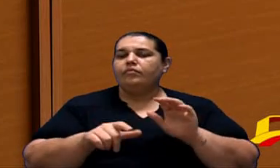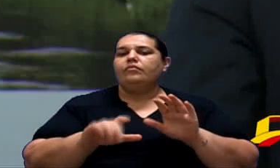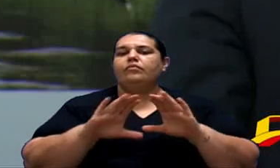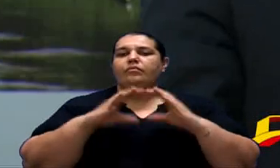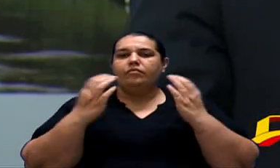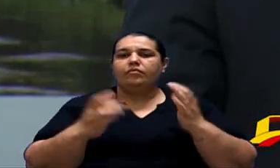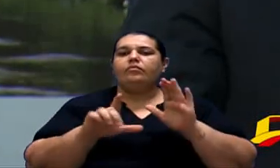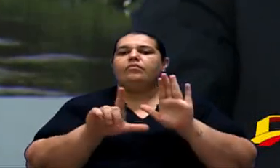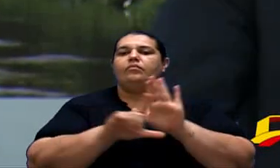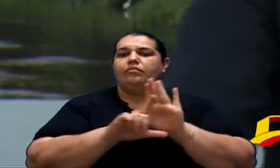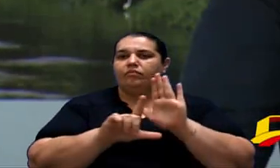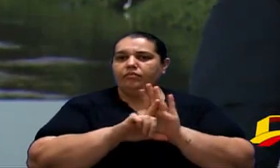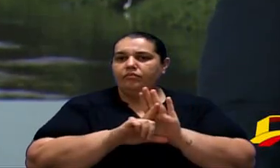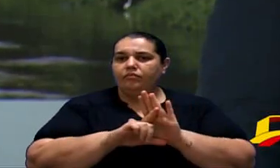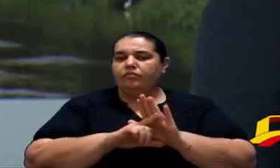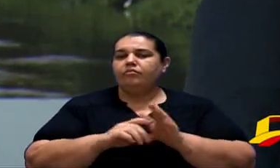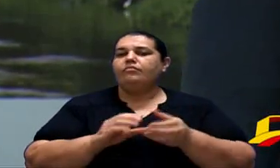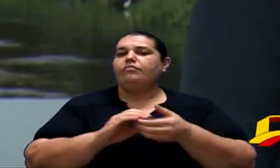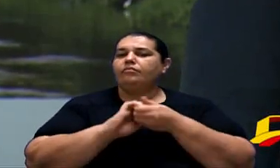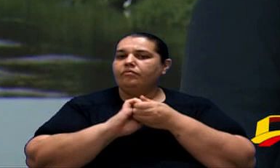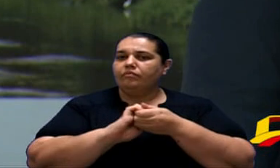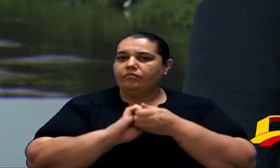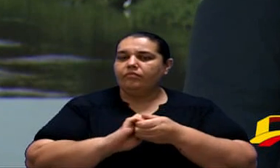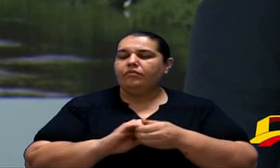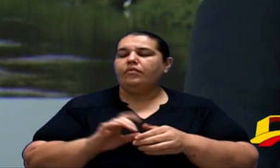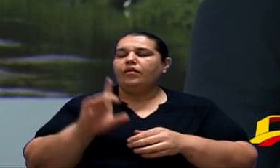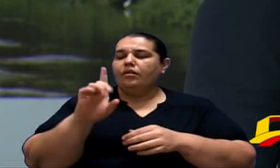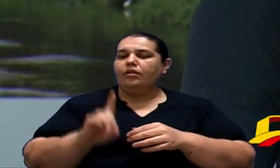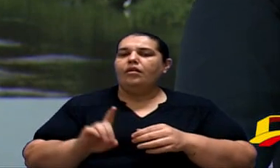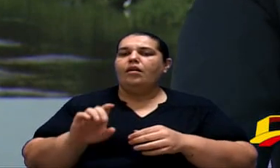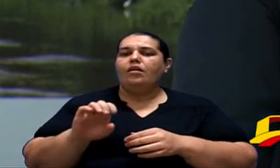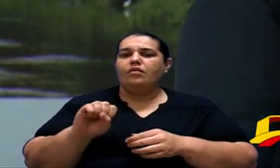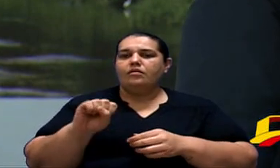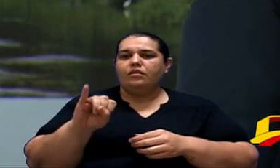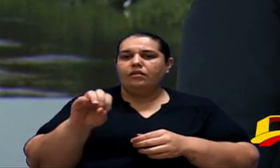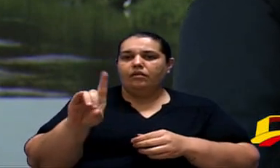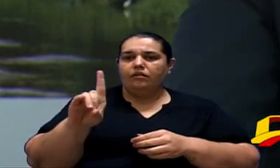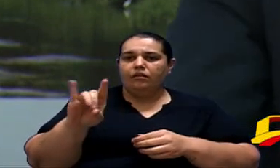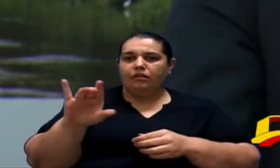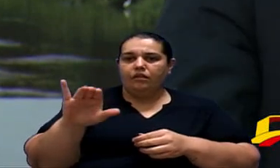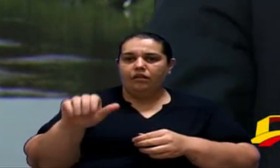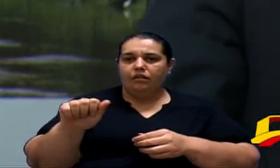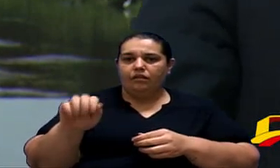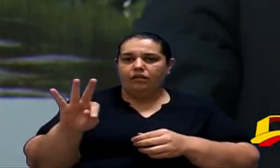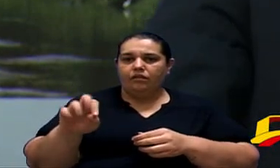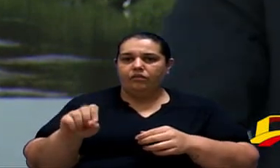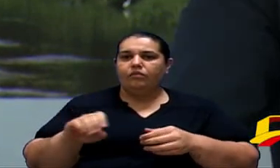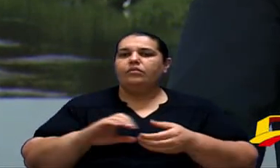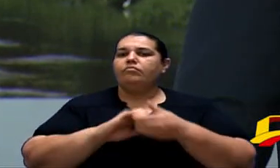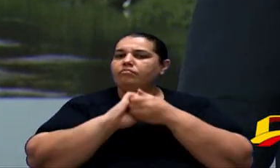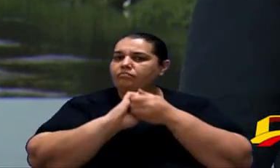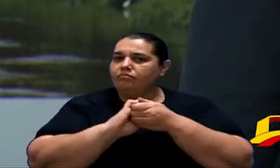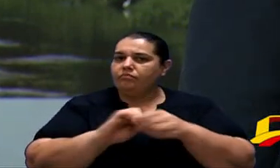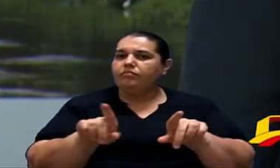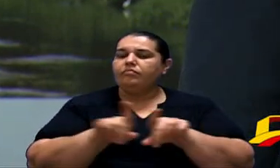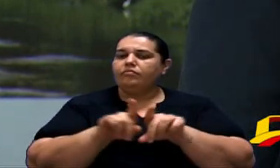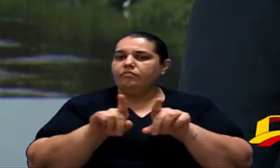meus cumprimentos aos diretores do sindicato da categoria e meus cumprimentos aos nobres